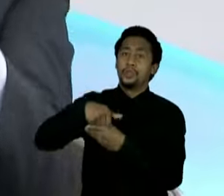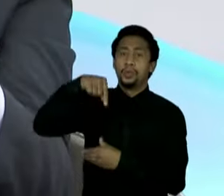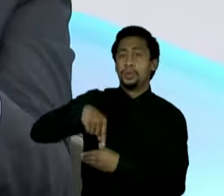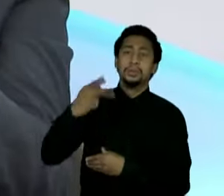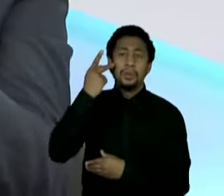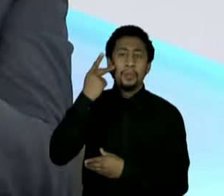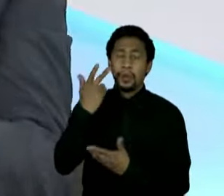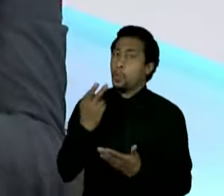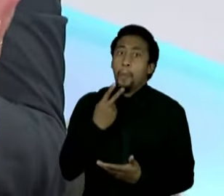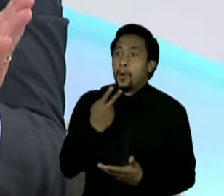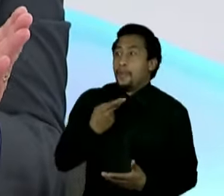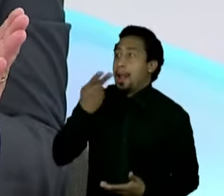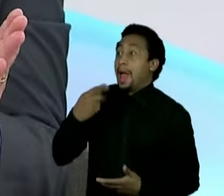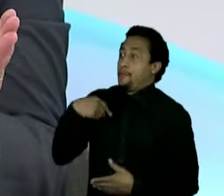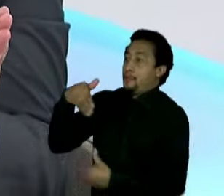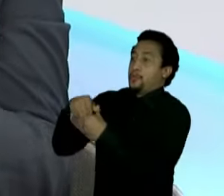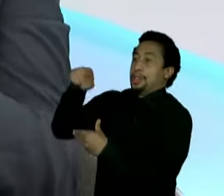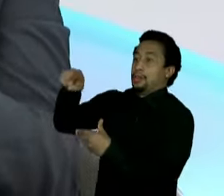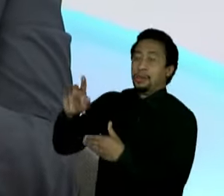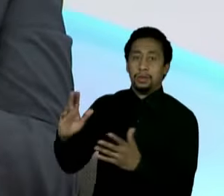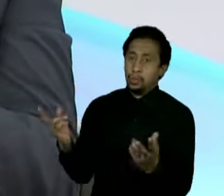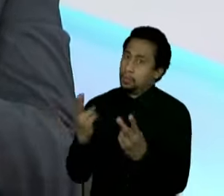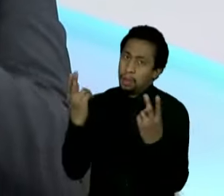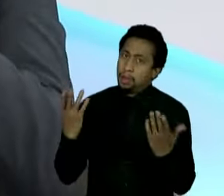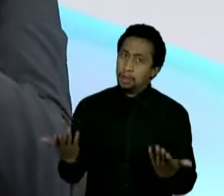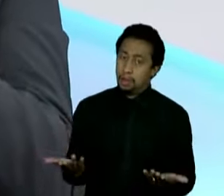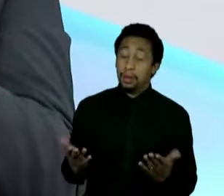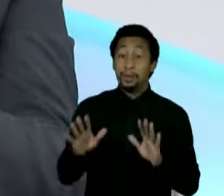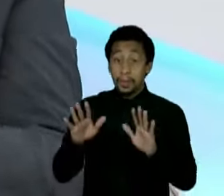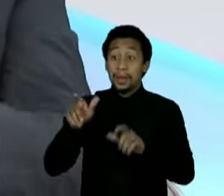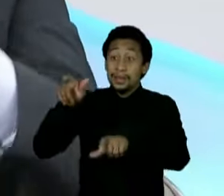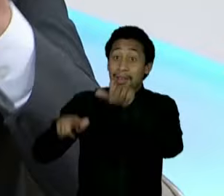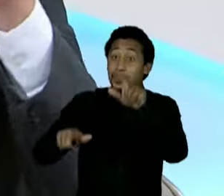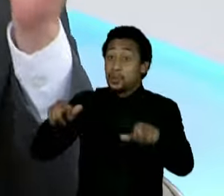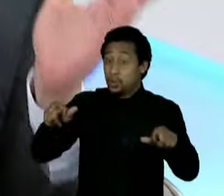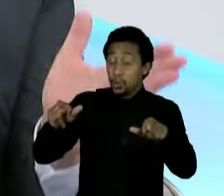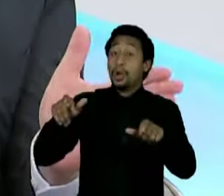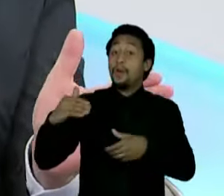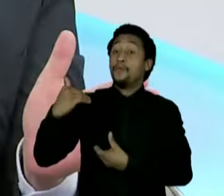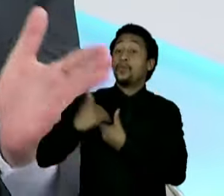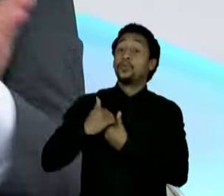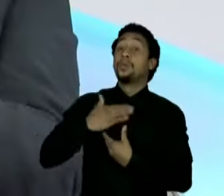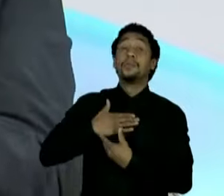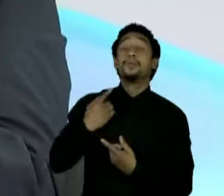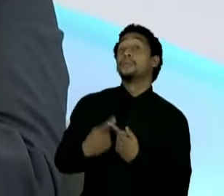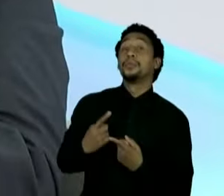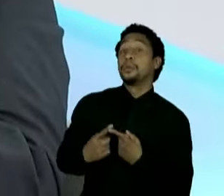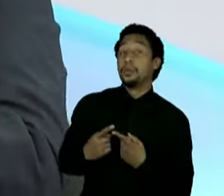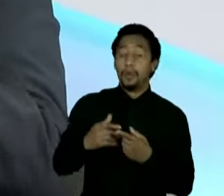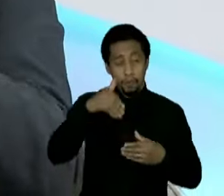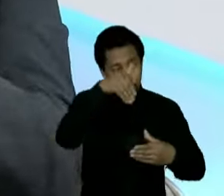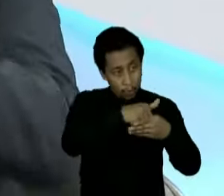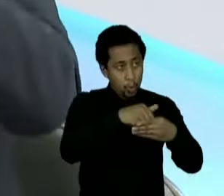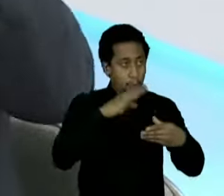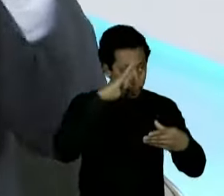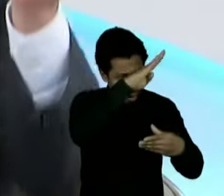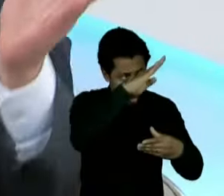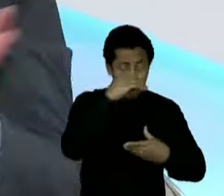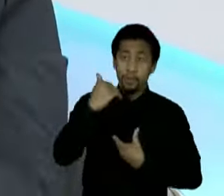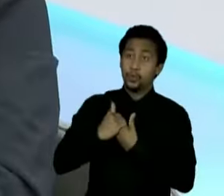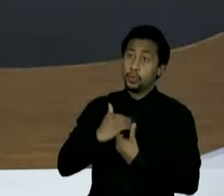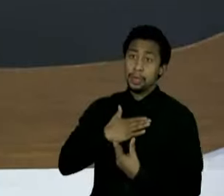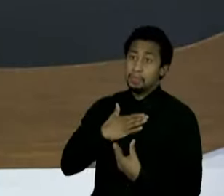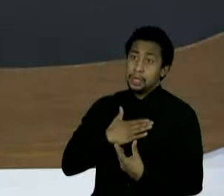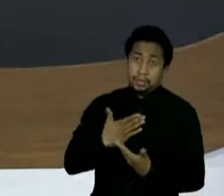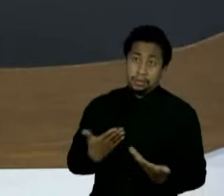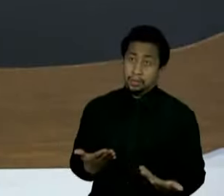milhões de diferença foram os votos de pessoas que, teoricamente, devem ter votado no Bolsonaro e votaram em mim, por alguns motivos.